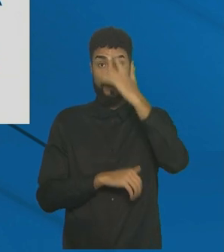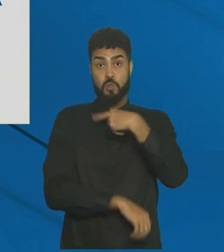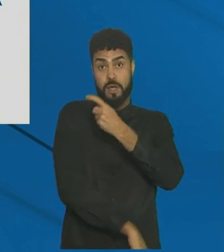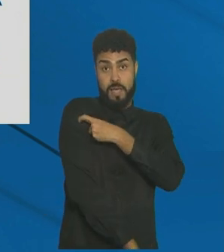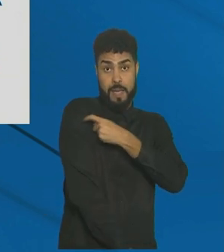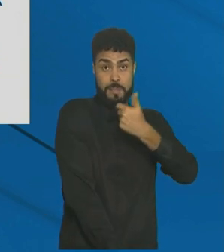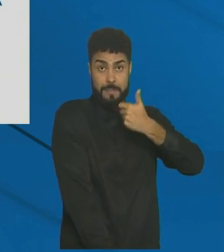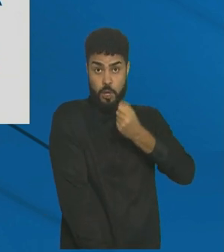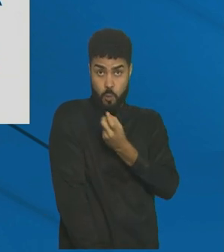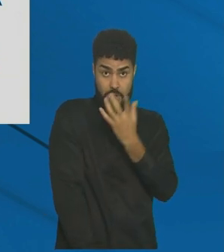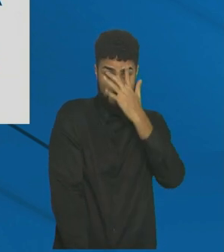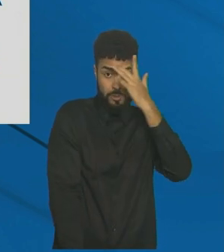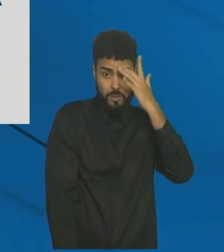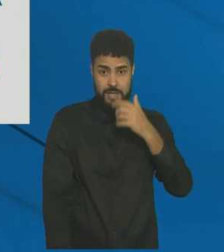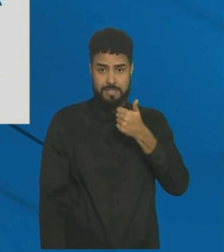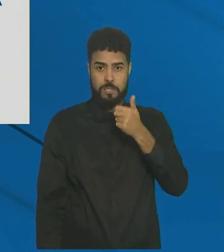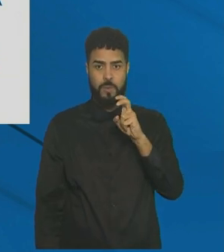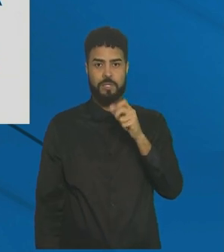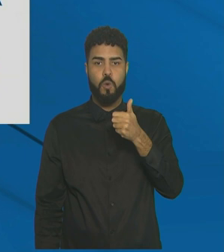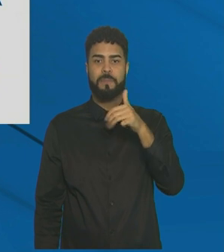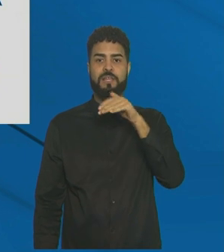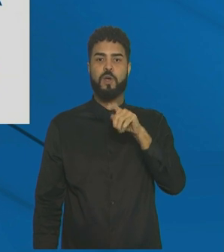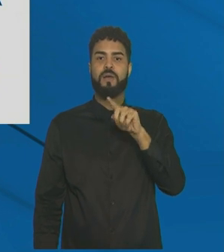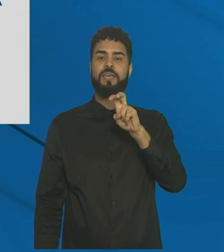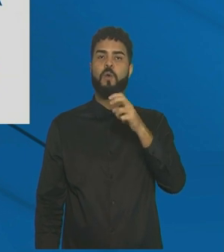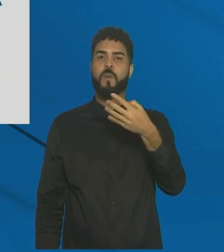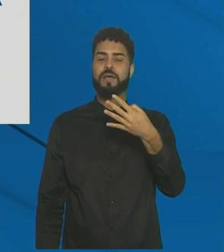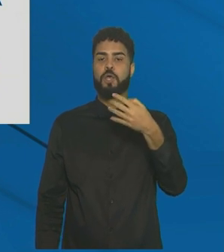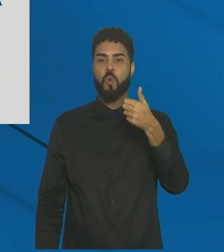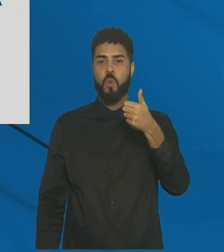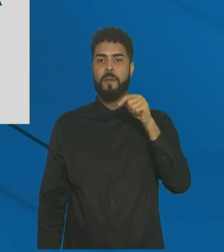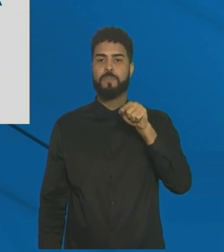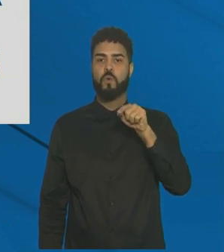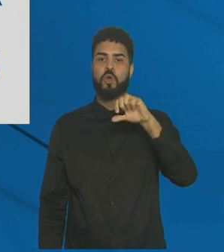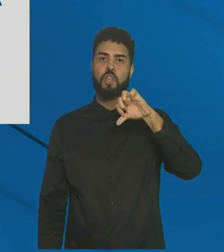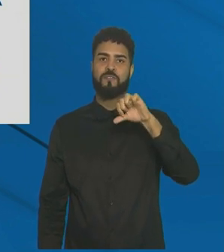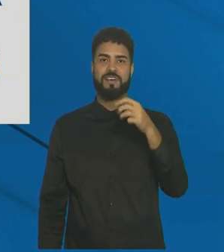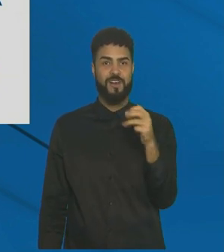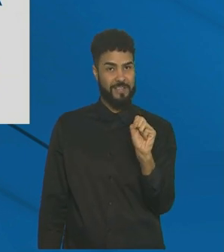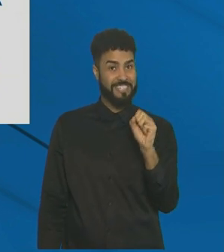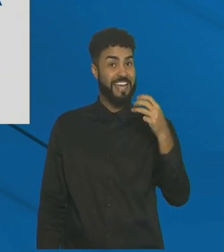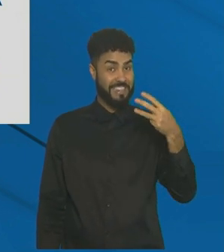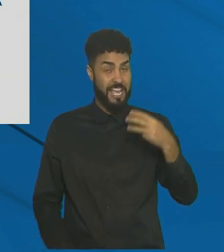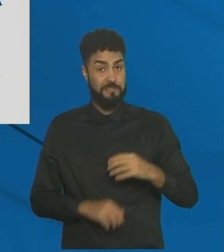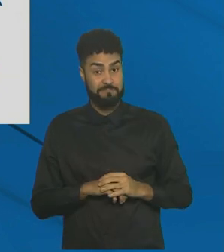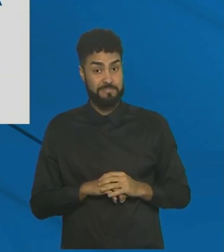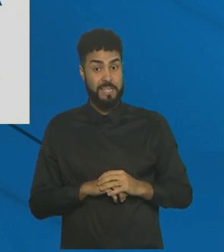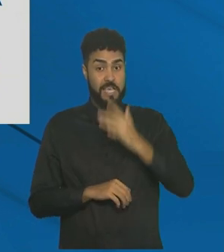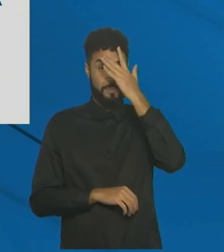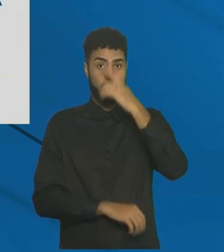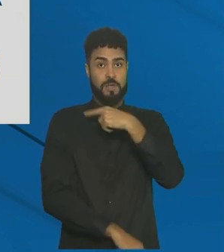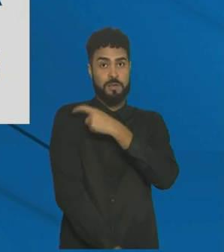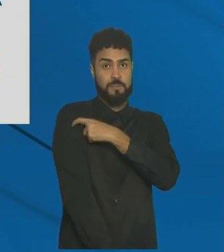receberam a primeira dose, 151 milhões, 541 mil, 983.